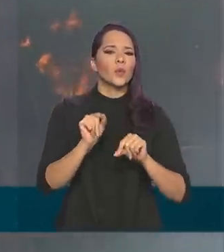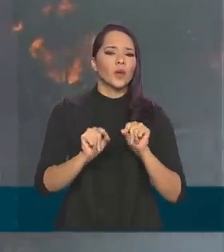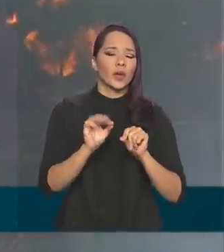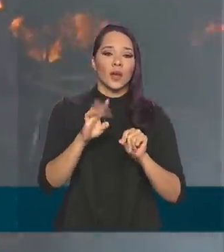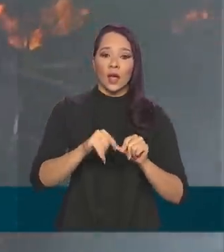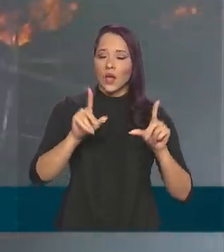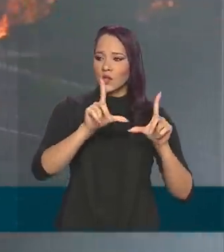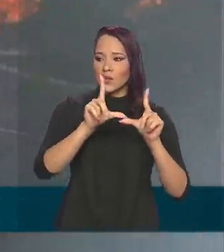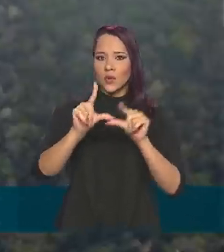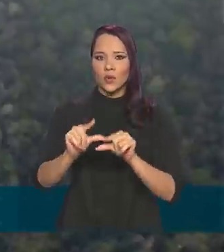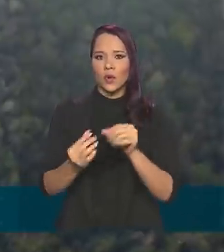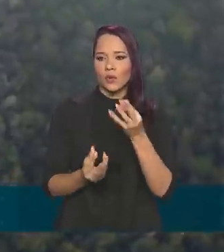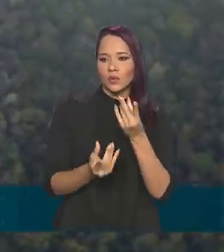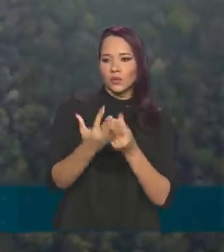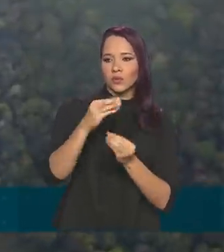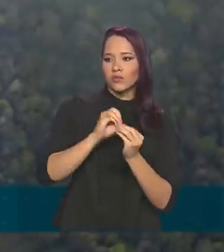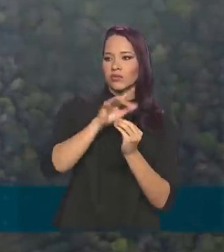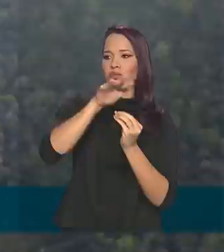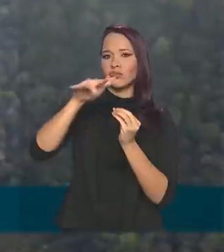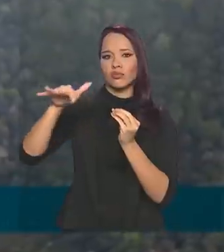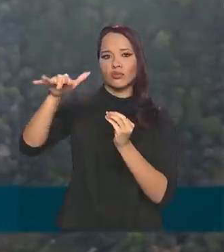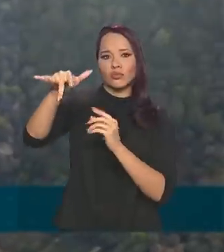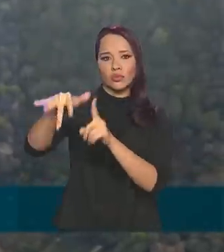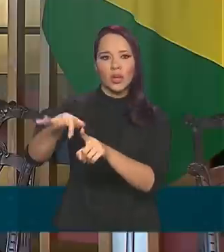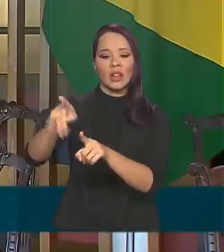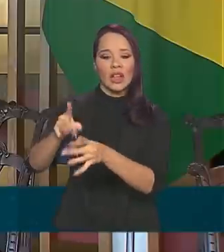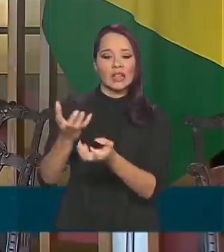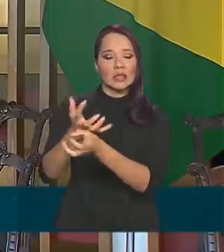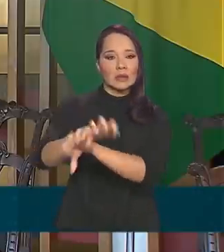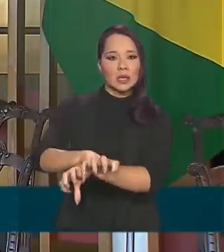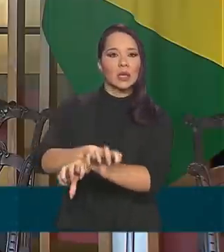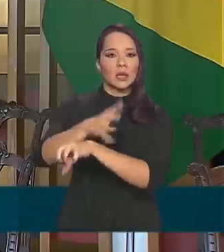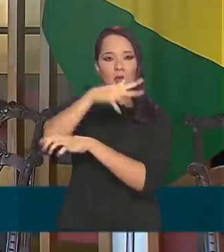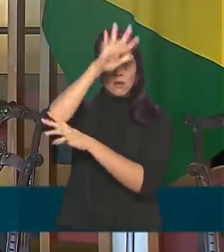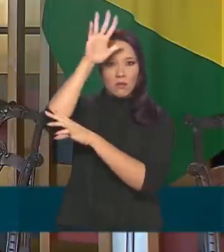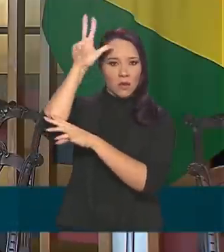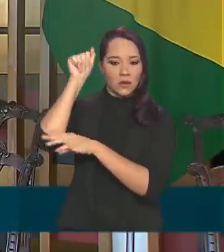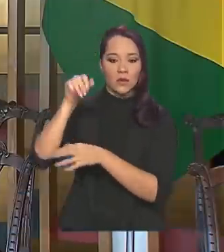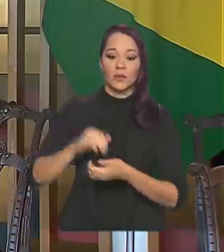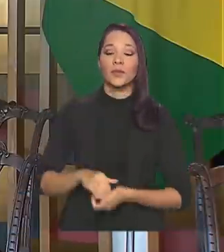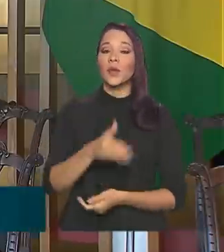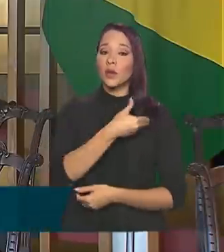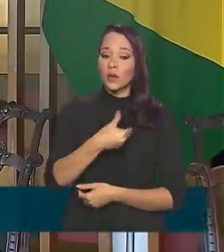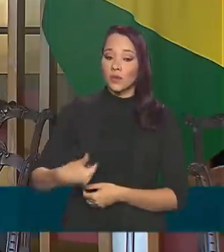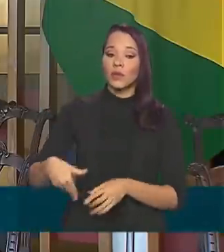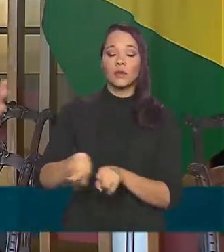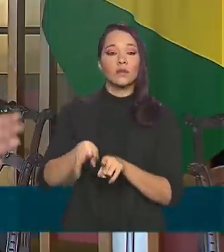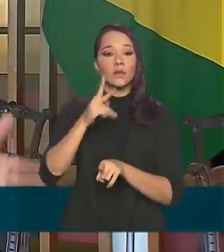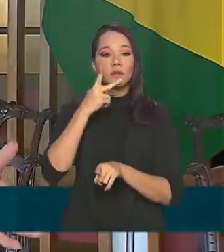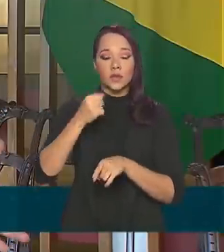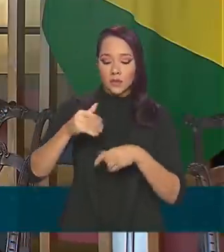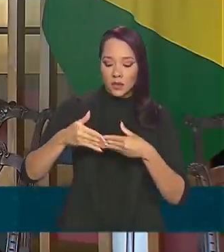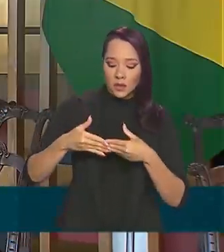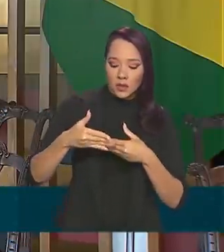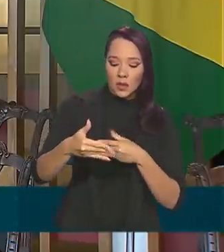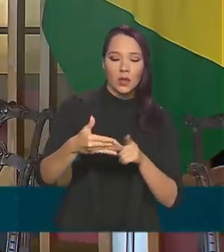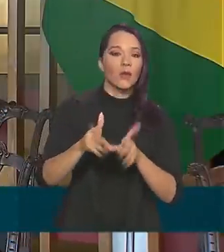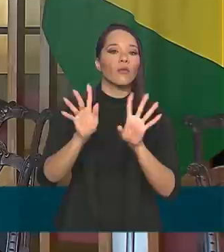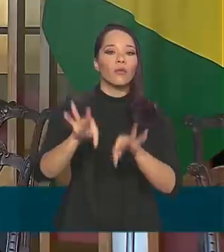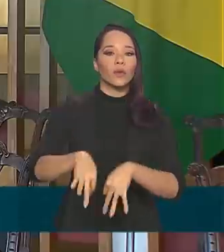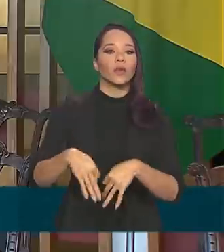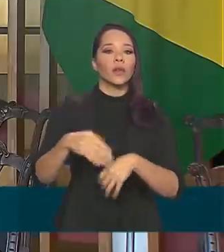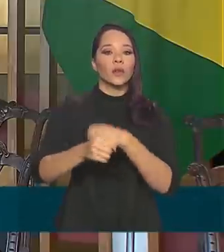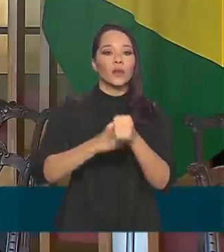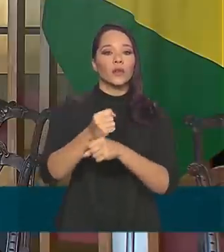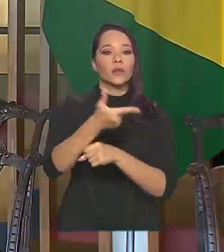reduzir focos de incêndio no período da seca amazônica. O governo federal também apontou que deve estender até o fim de 2022 a Operação